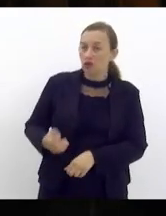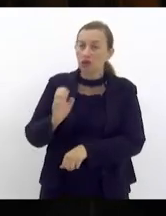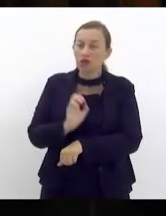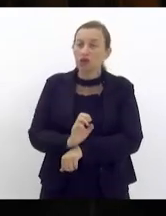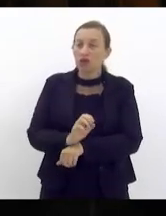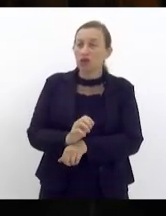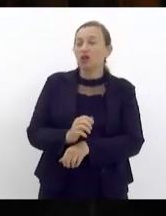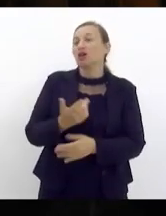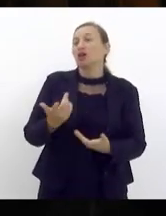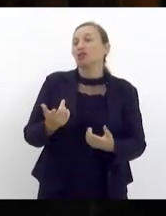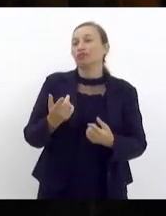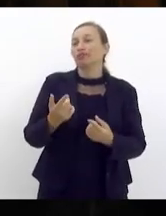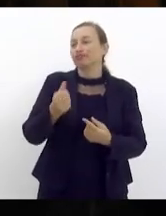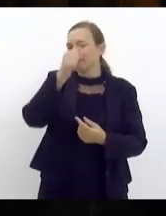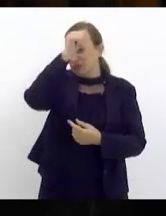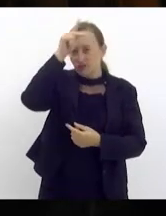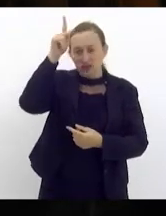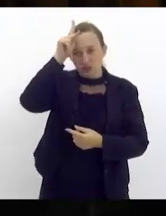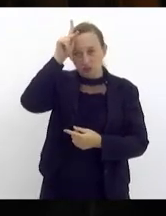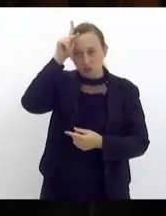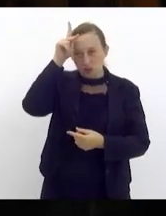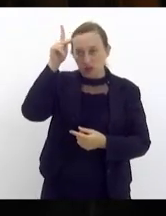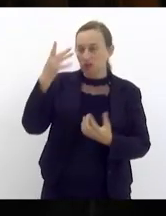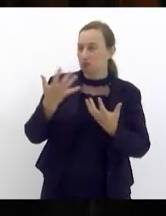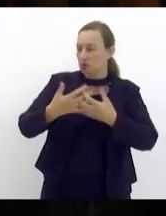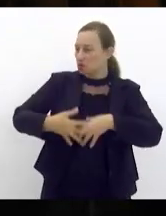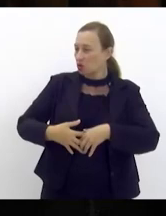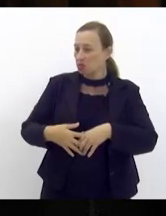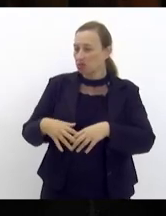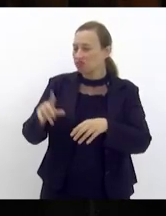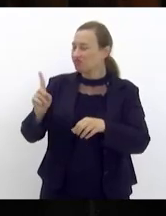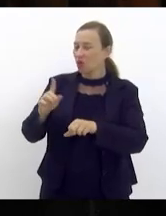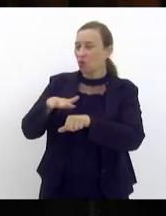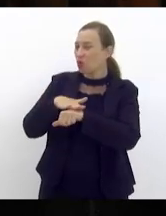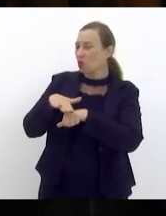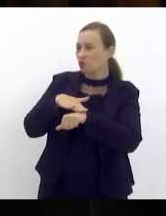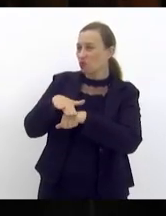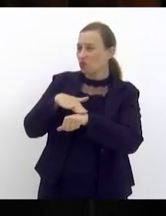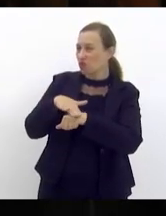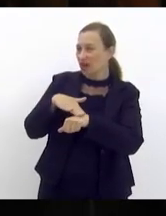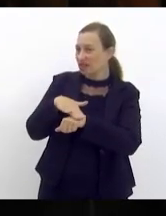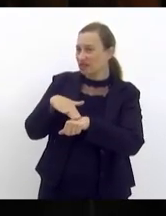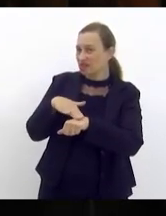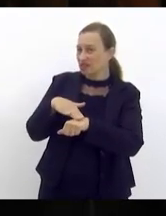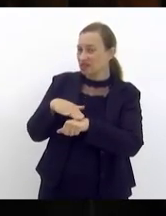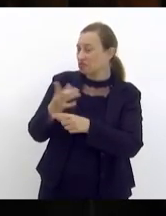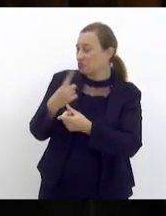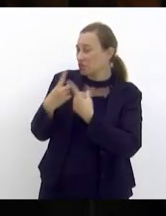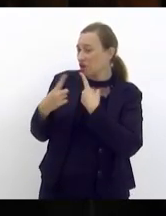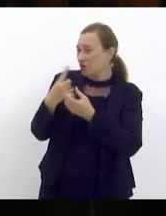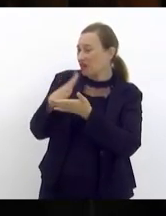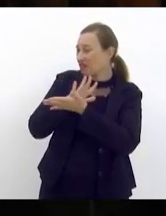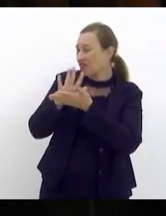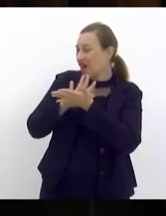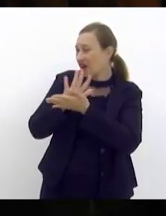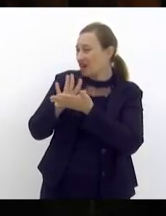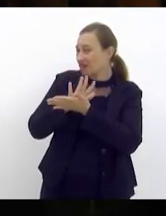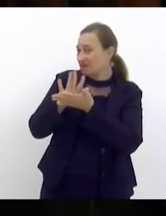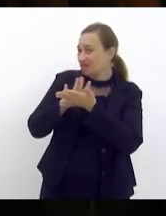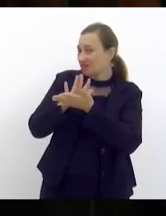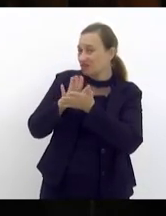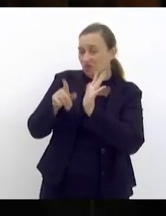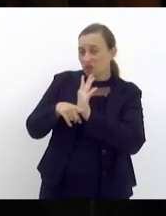prefeitura não dialoga de que a prefeitura não estreita os caminhos para minimizar a burocracia